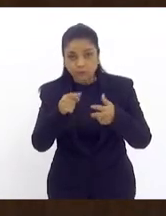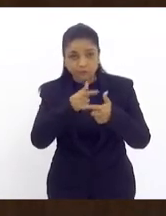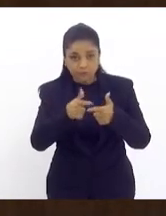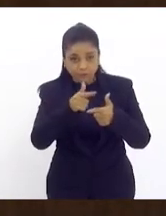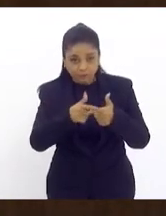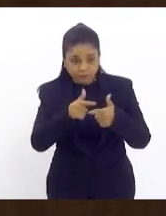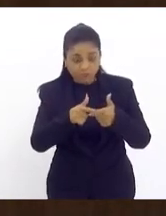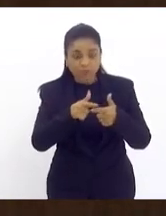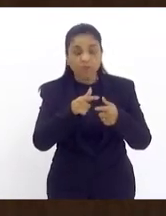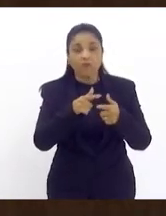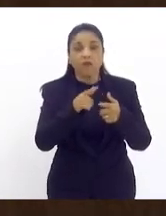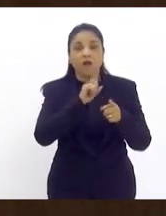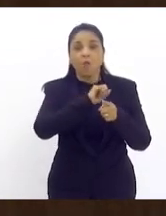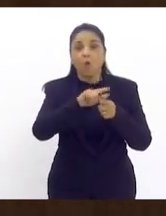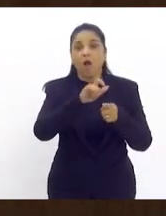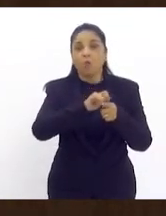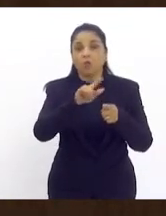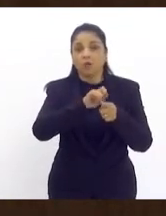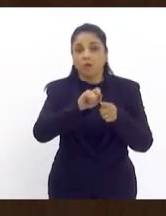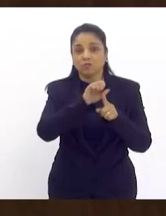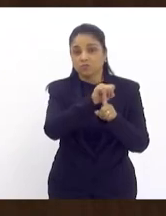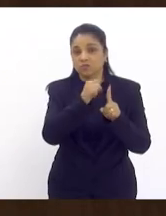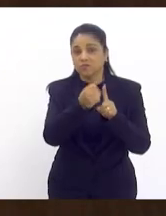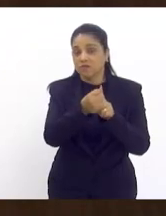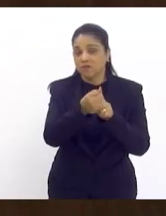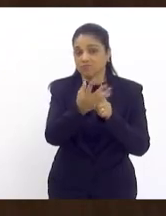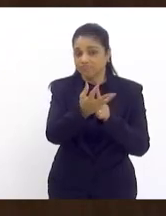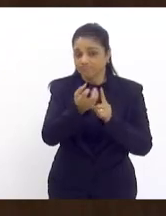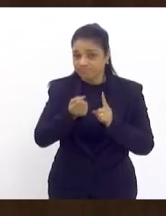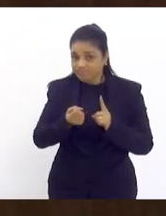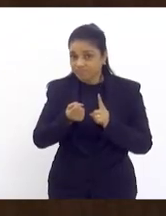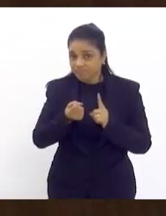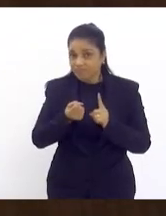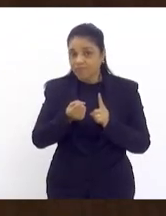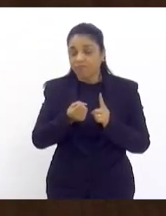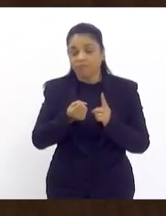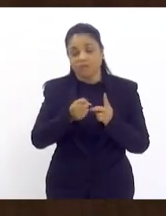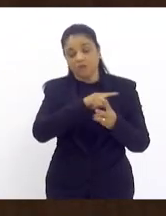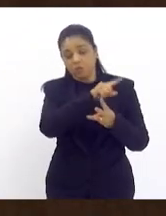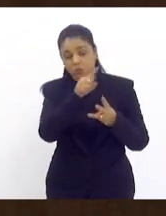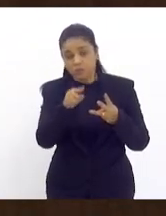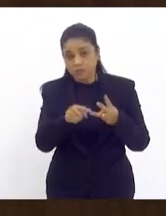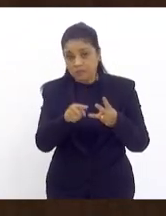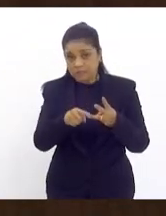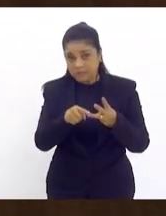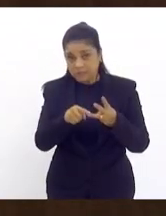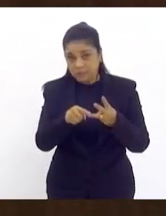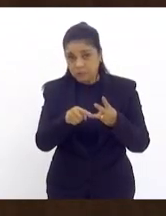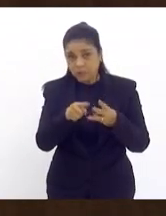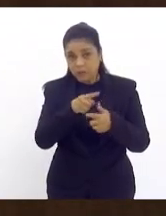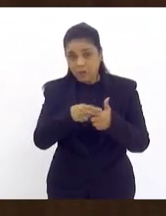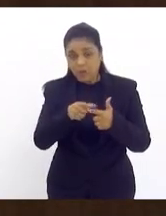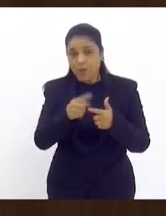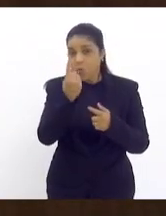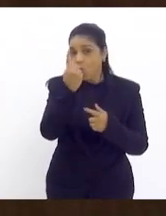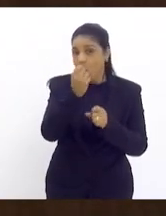terceiro problema que o aluguel social é concedido em geral por um ano